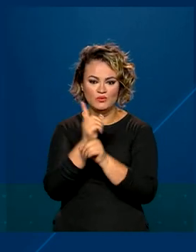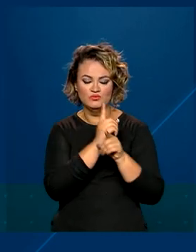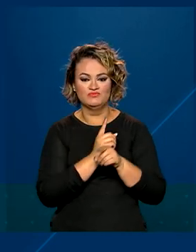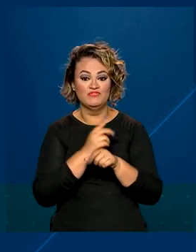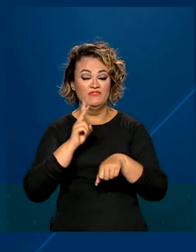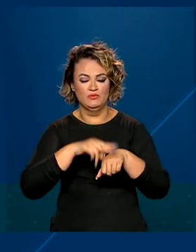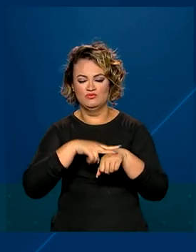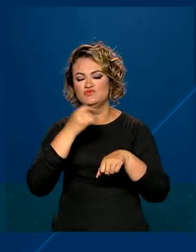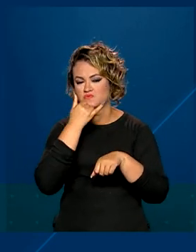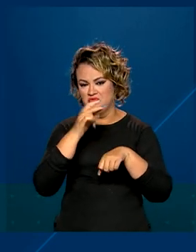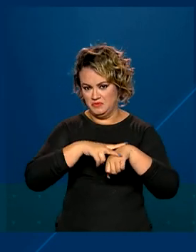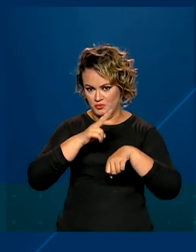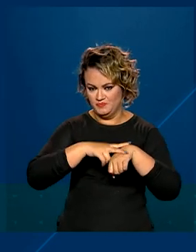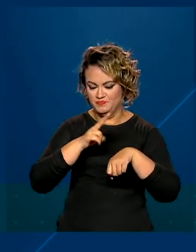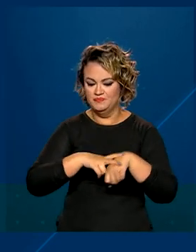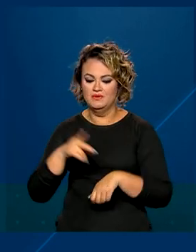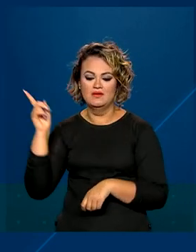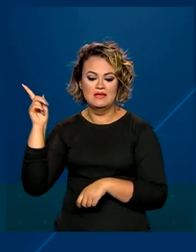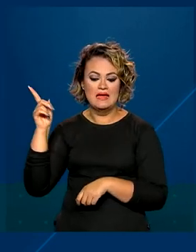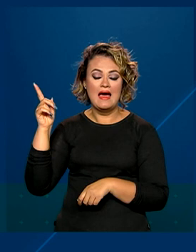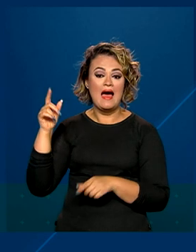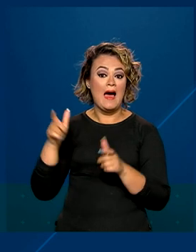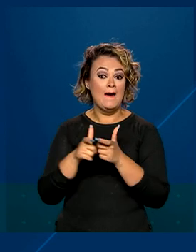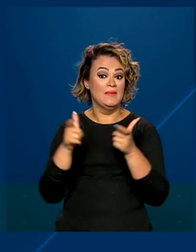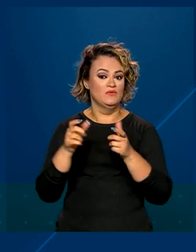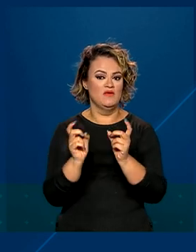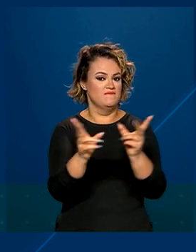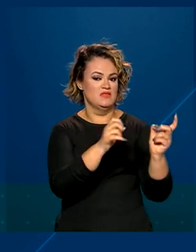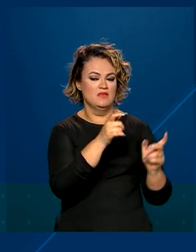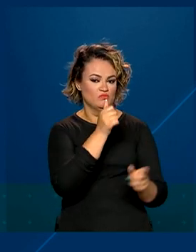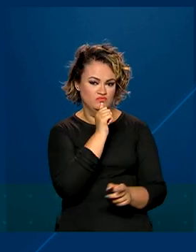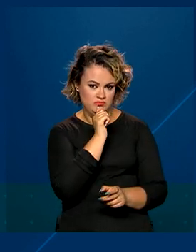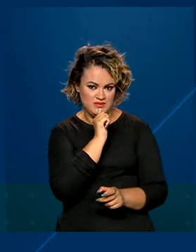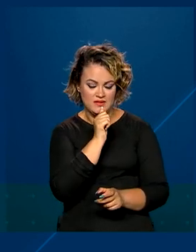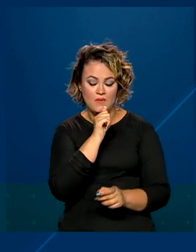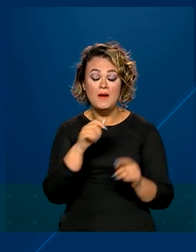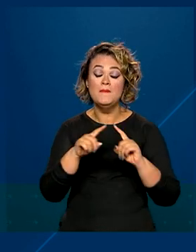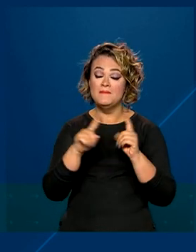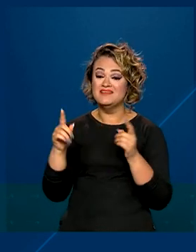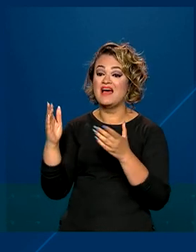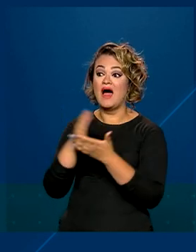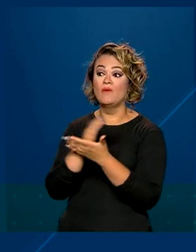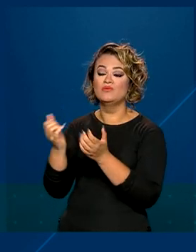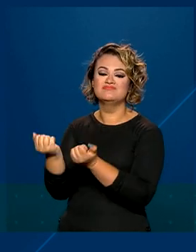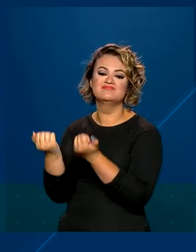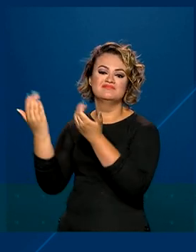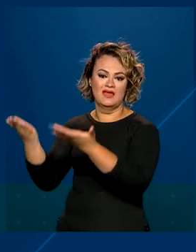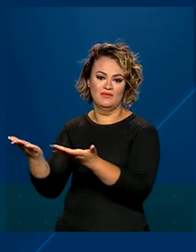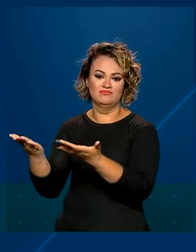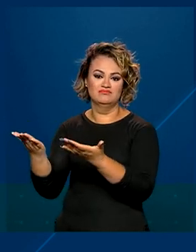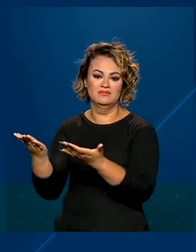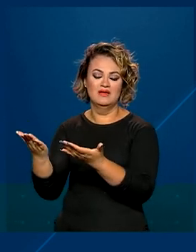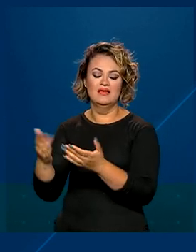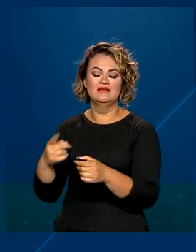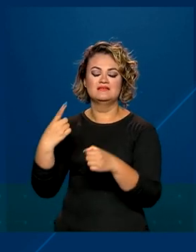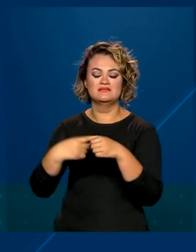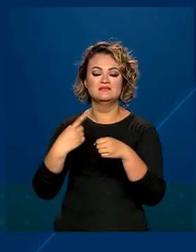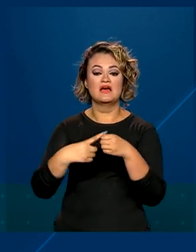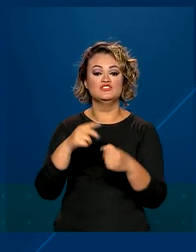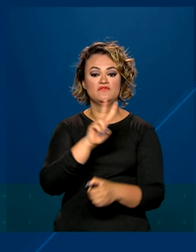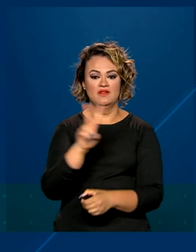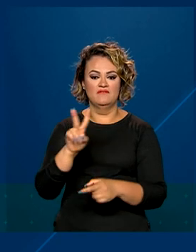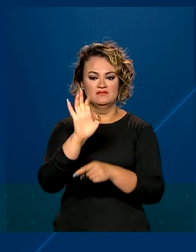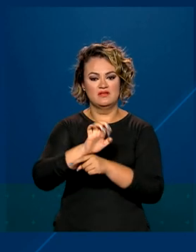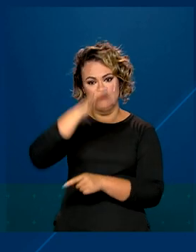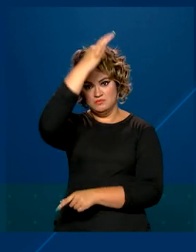A maior parte desses lotes não foi comercializada, mas alguns produtos foram distribuídos em Vila Velha, no Espírito